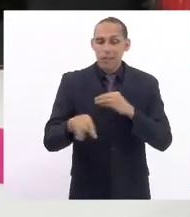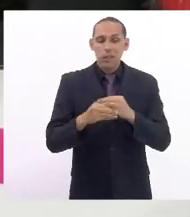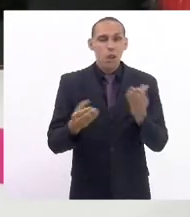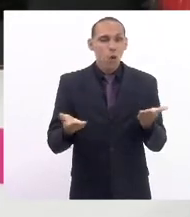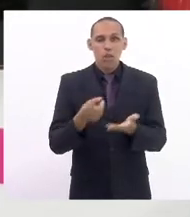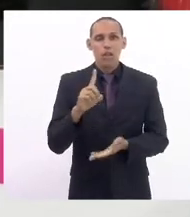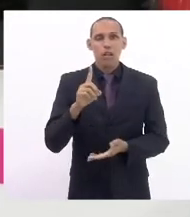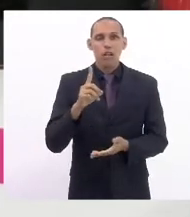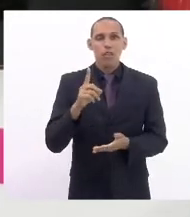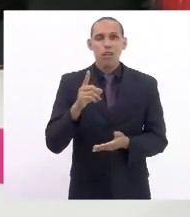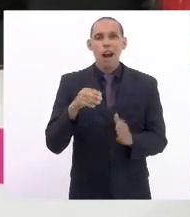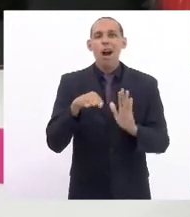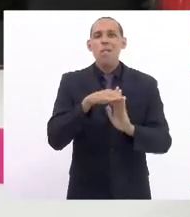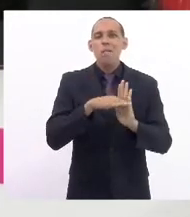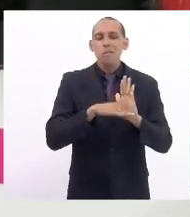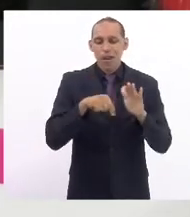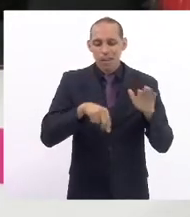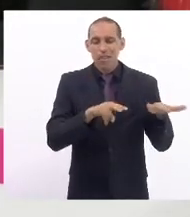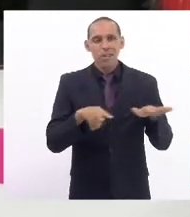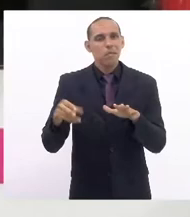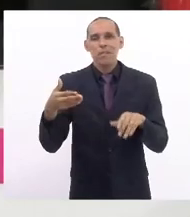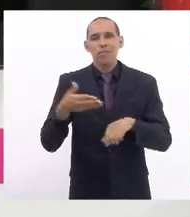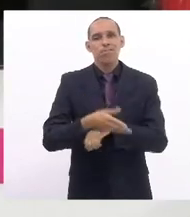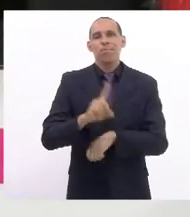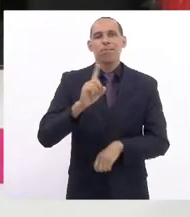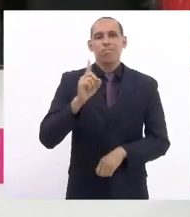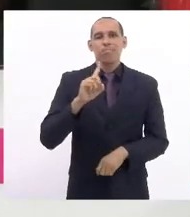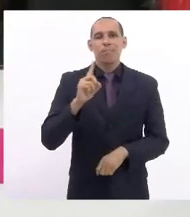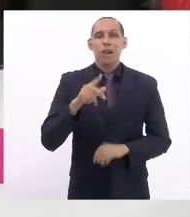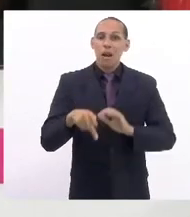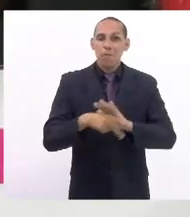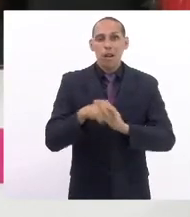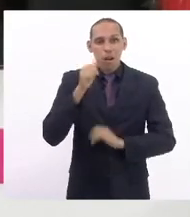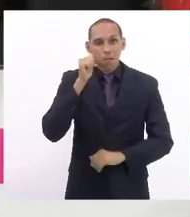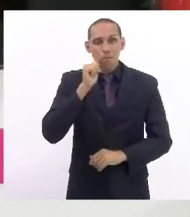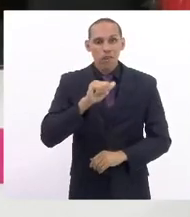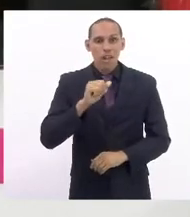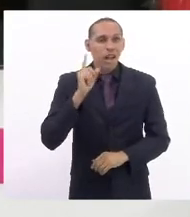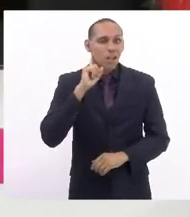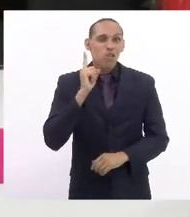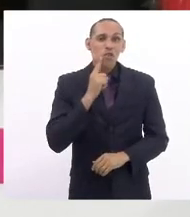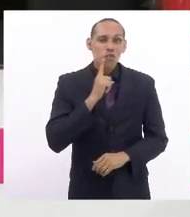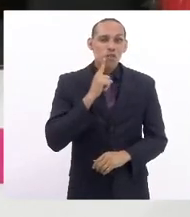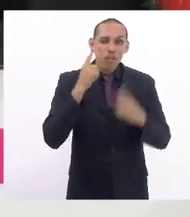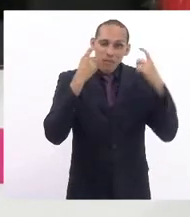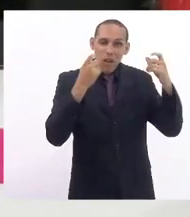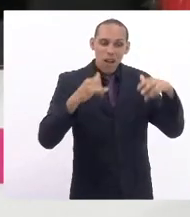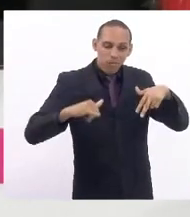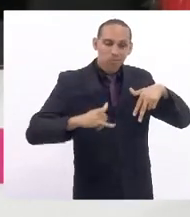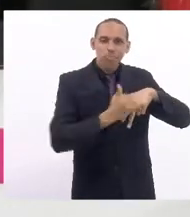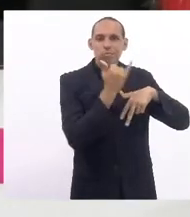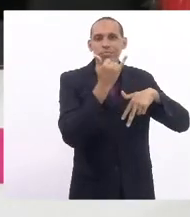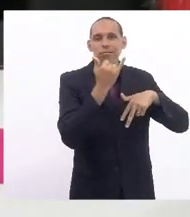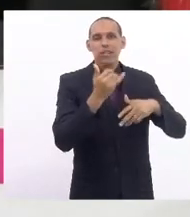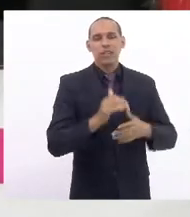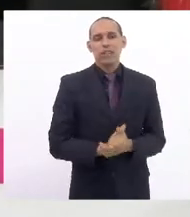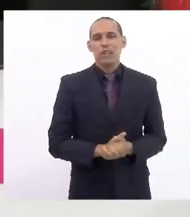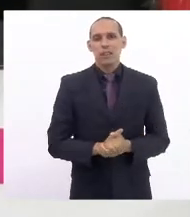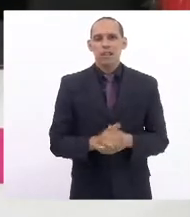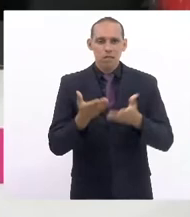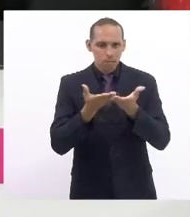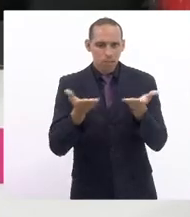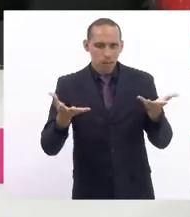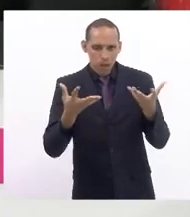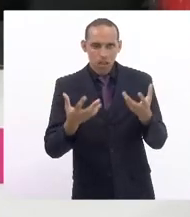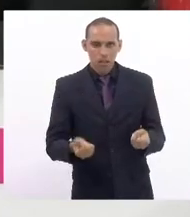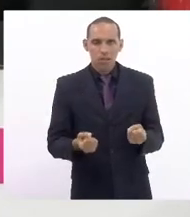não entrará na pauta dessa semana um projeto tão importante para as mulheres vítimas de violência que são surdas deputada presidente todas estão